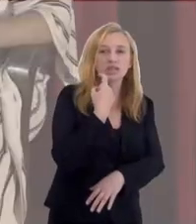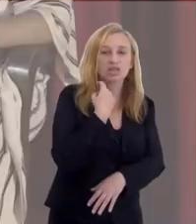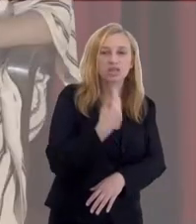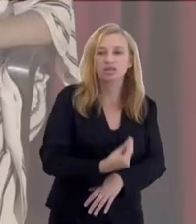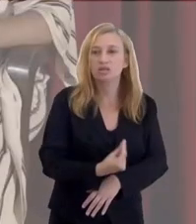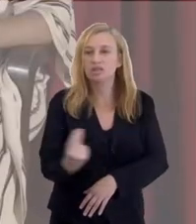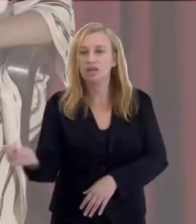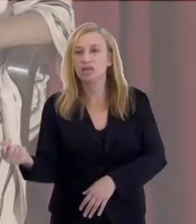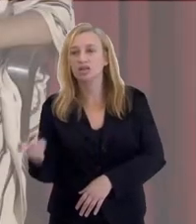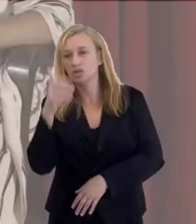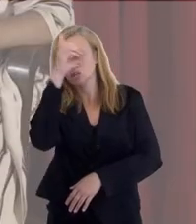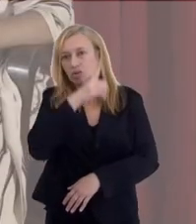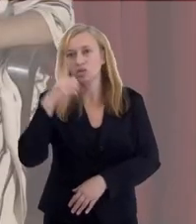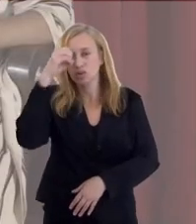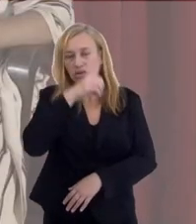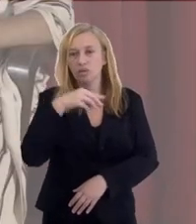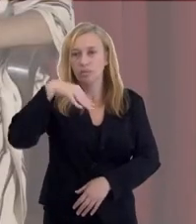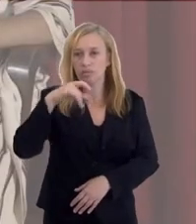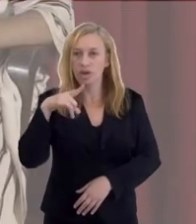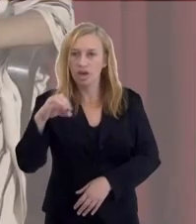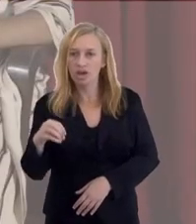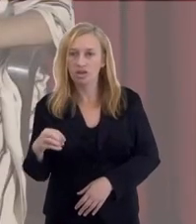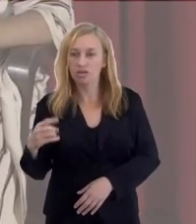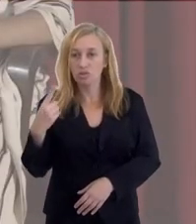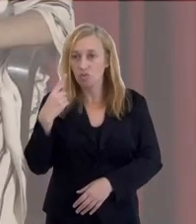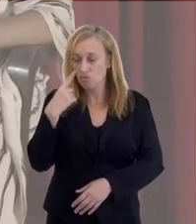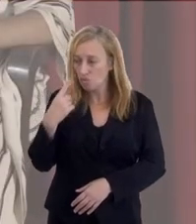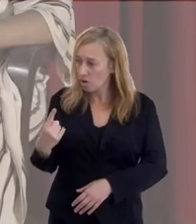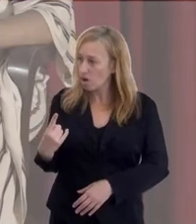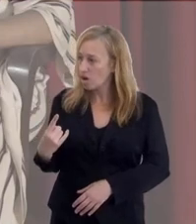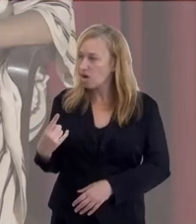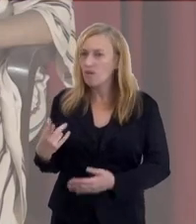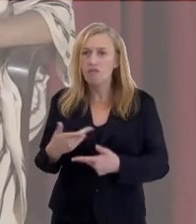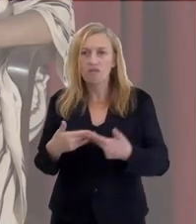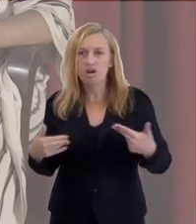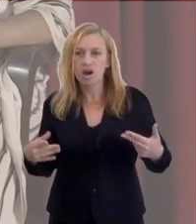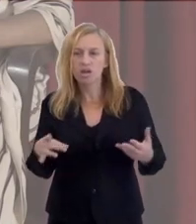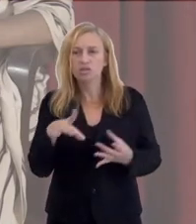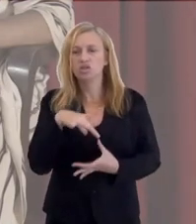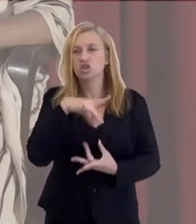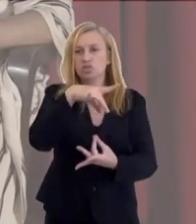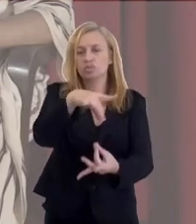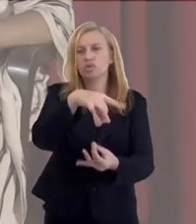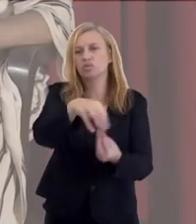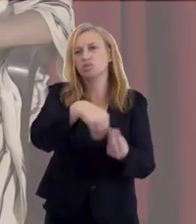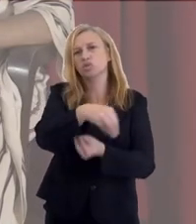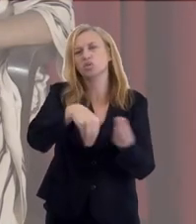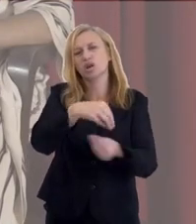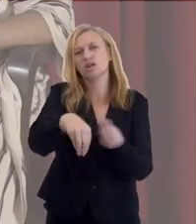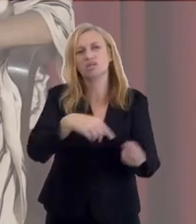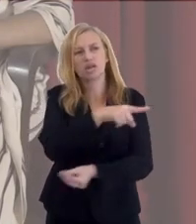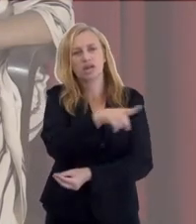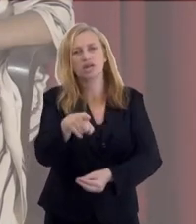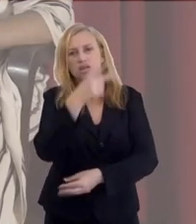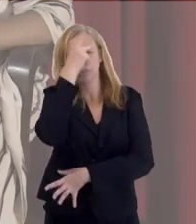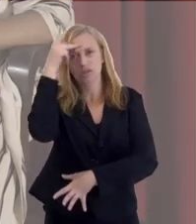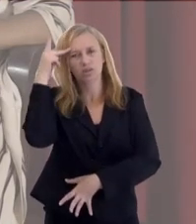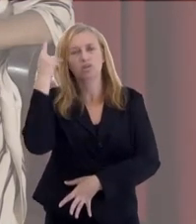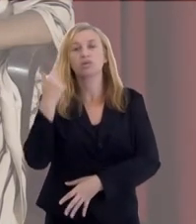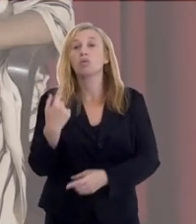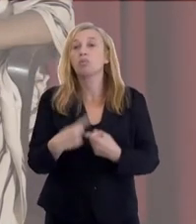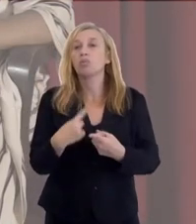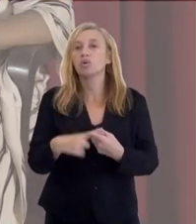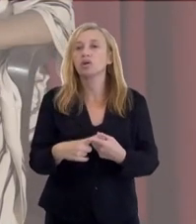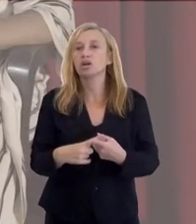sexta e só sai no domingo. Quando os médiums passam por aqui, a gente vê vários espíritos misturados daquelas pessoas.